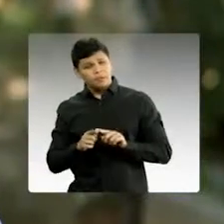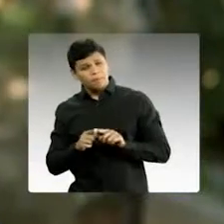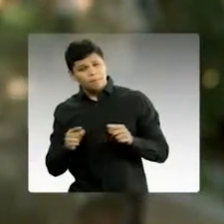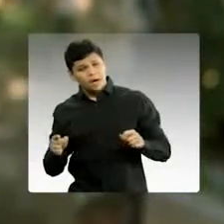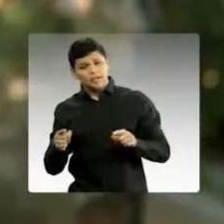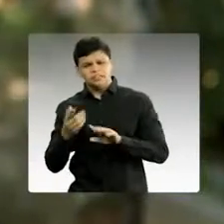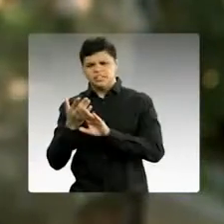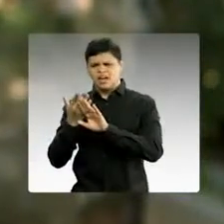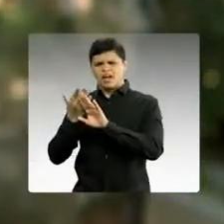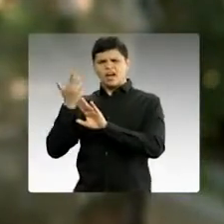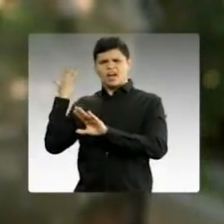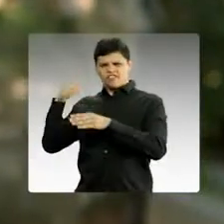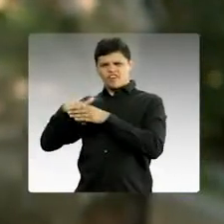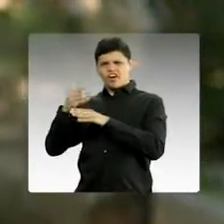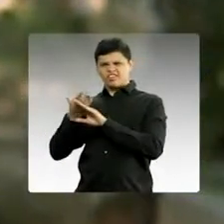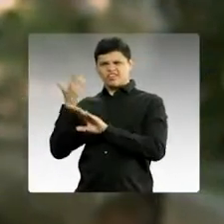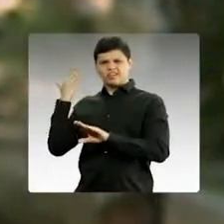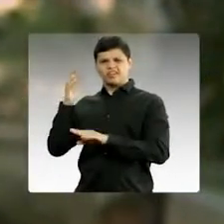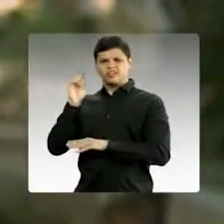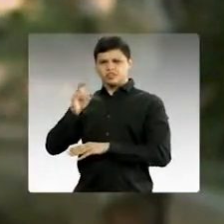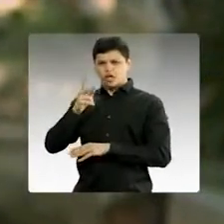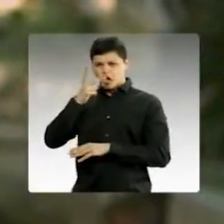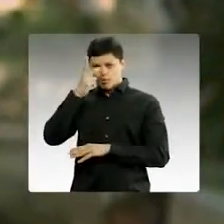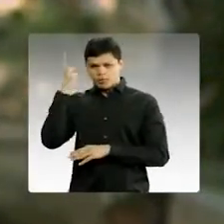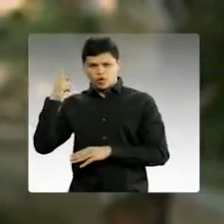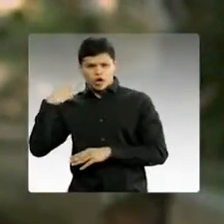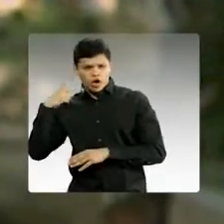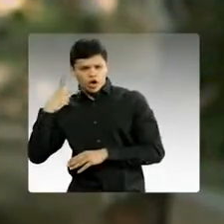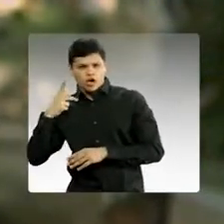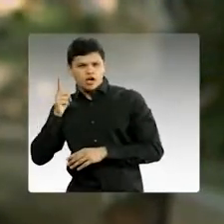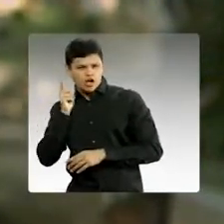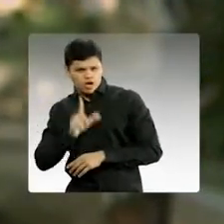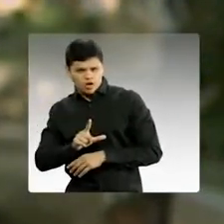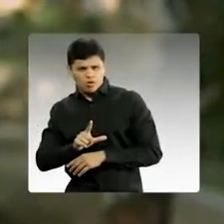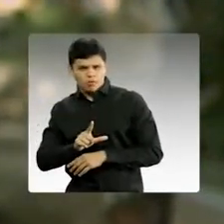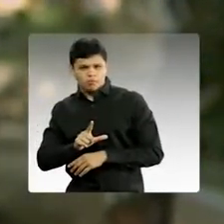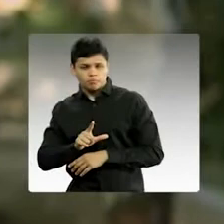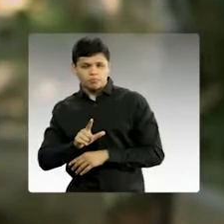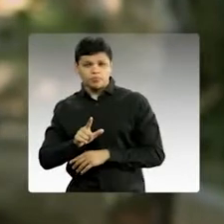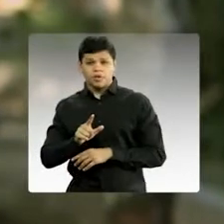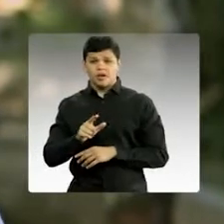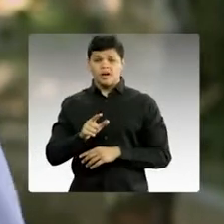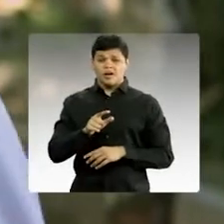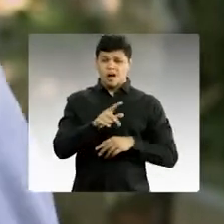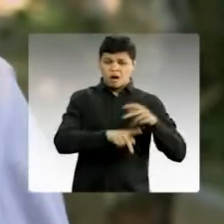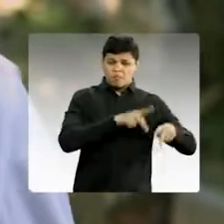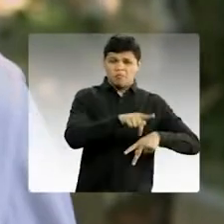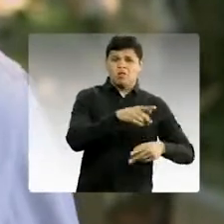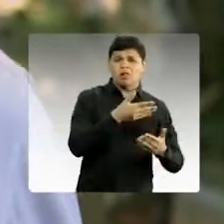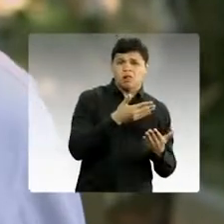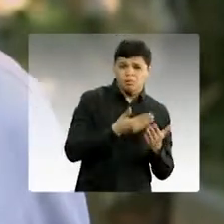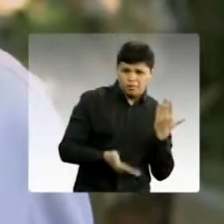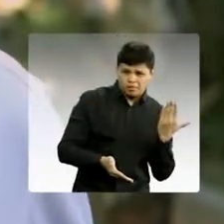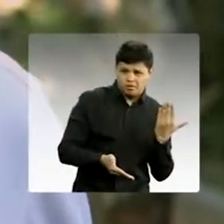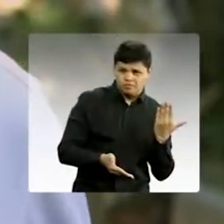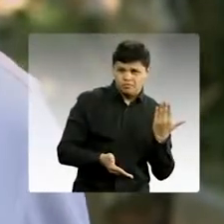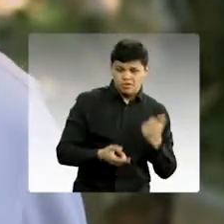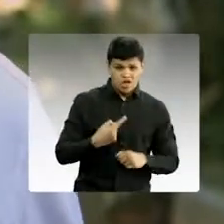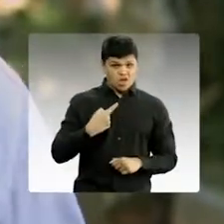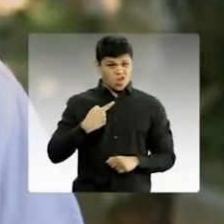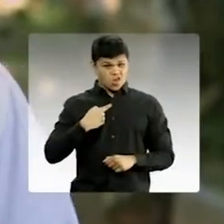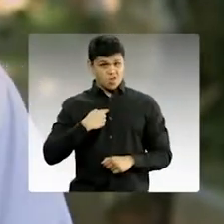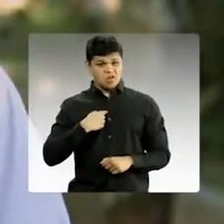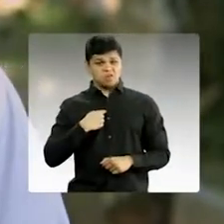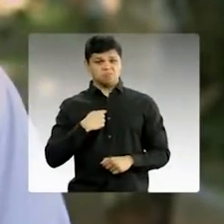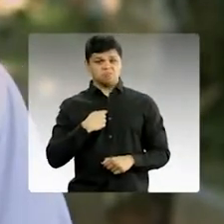Infelizmente, nas últimas eleições, só candidatos venceram. E o eleitor foi o grande derrotado.